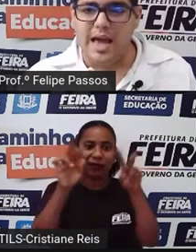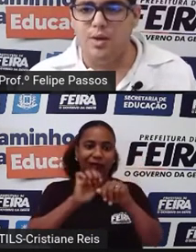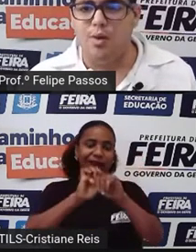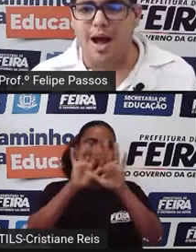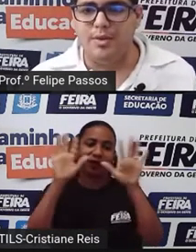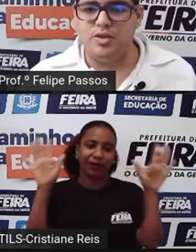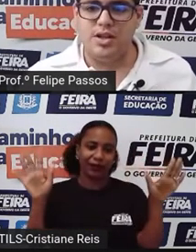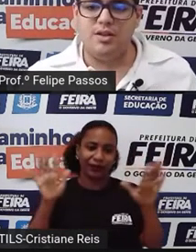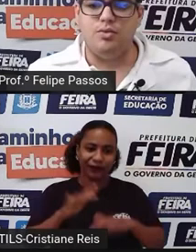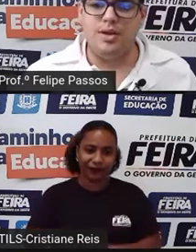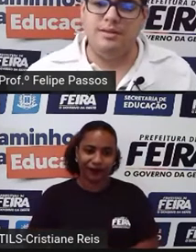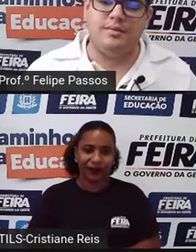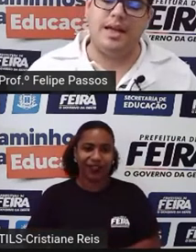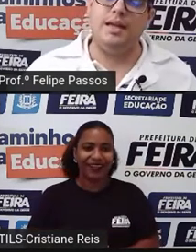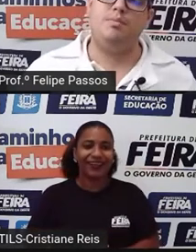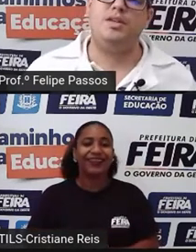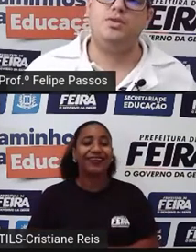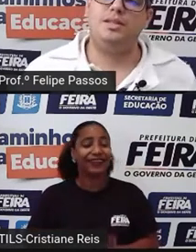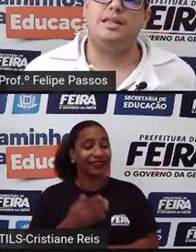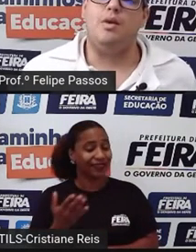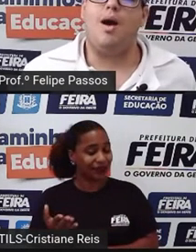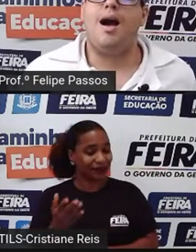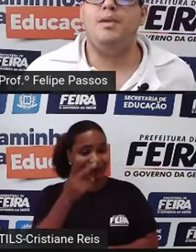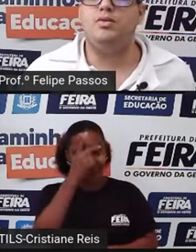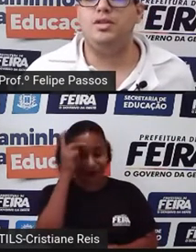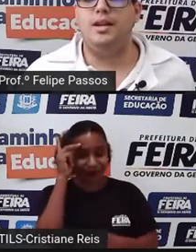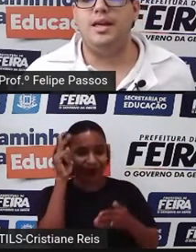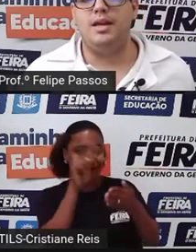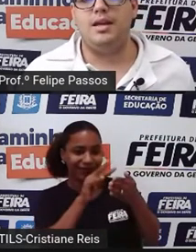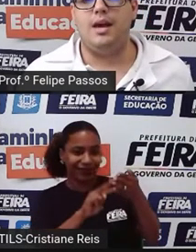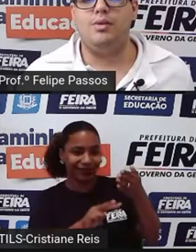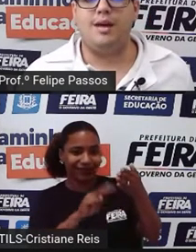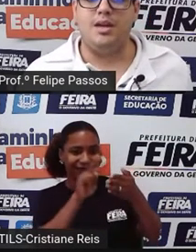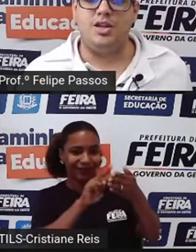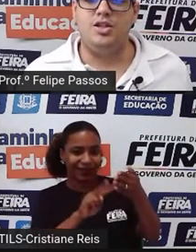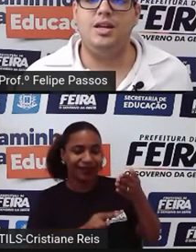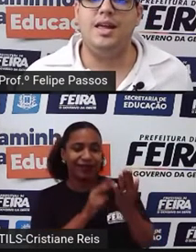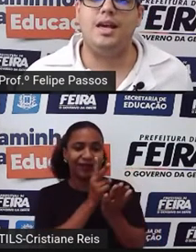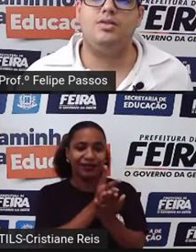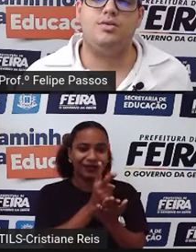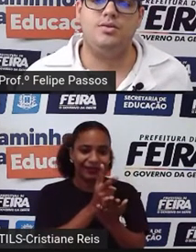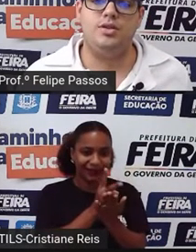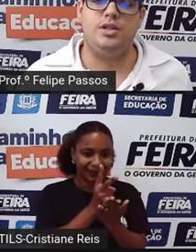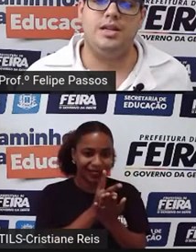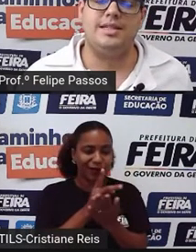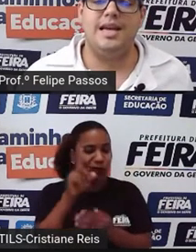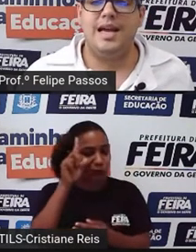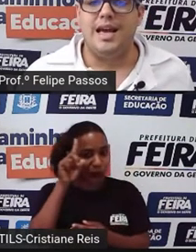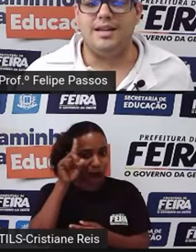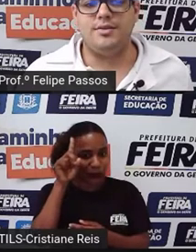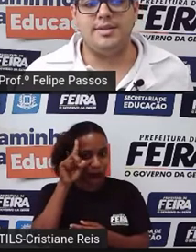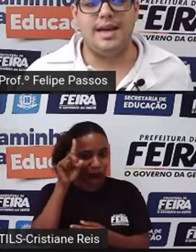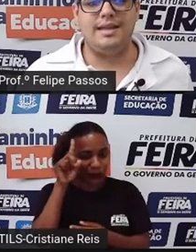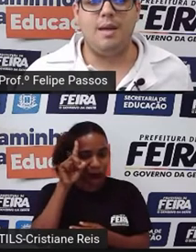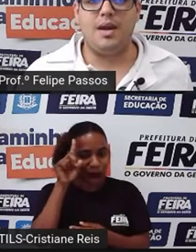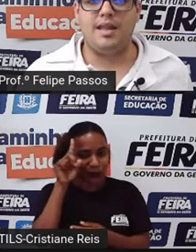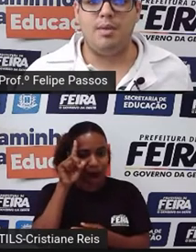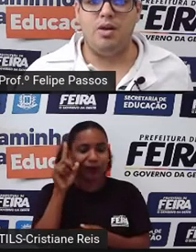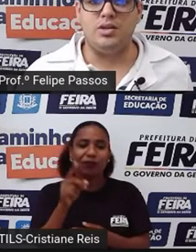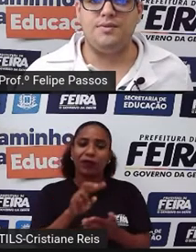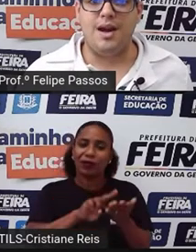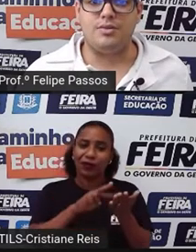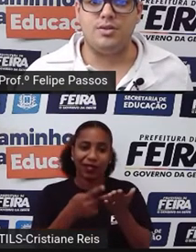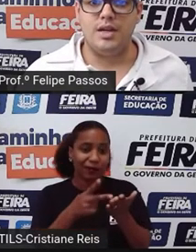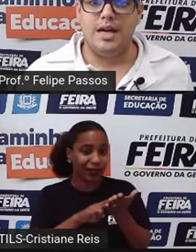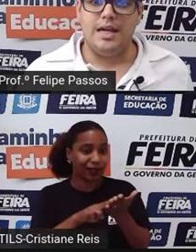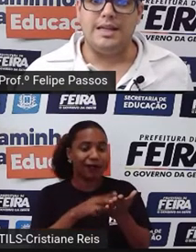E aí, o hábito de leitura, né? Pessoas que têm o hábito de ler regularmente, de ler todos os dias, elas conseguem interpretar